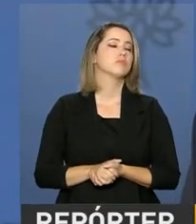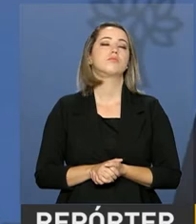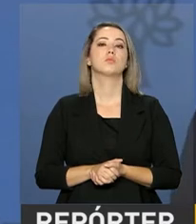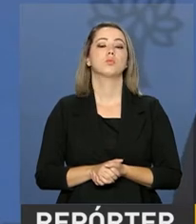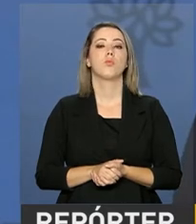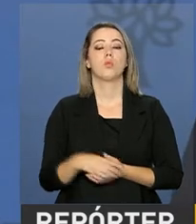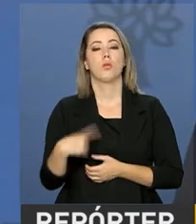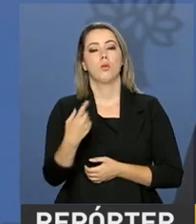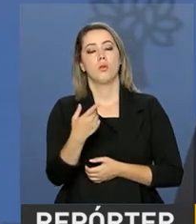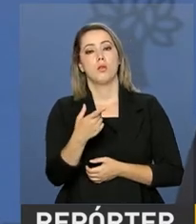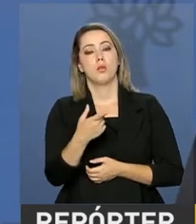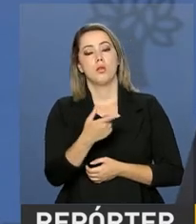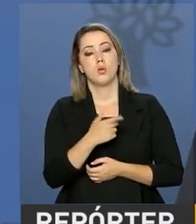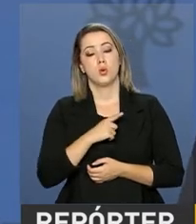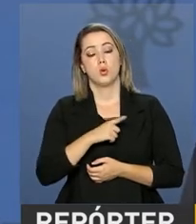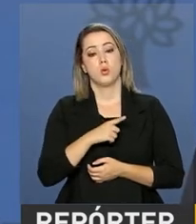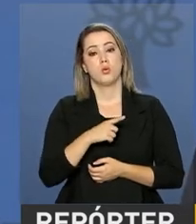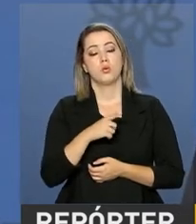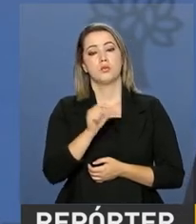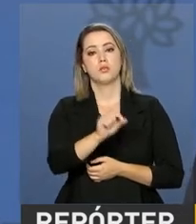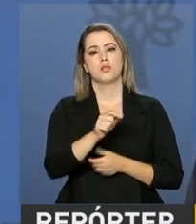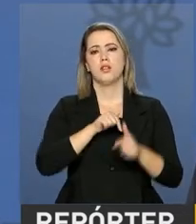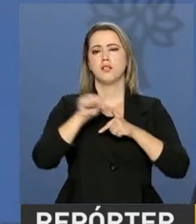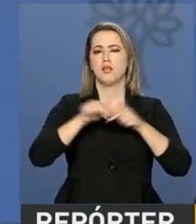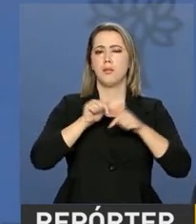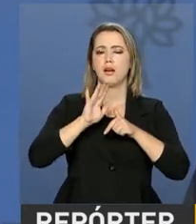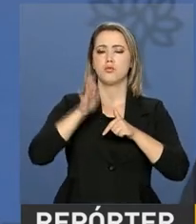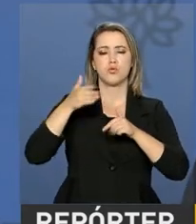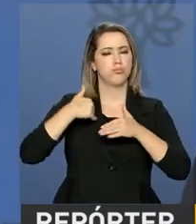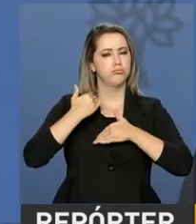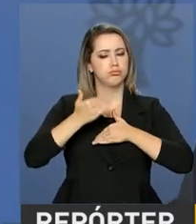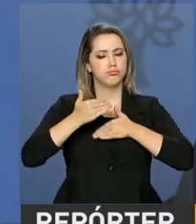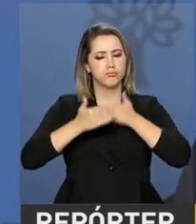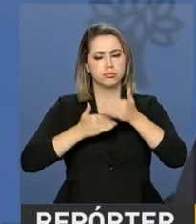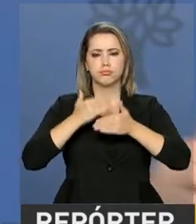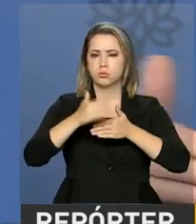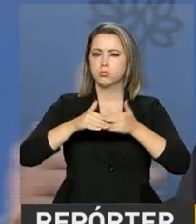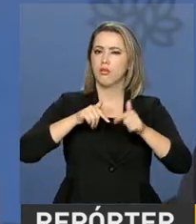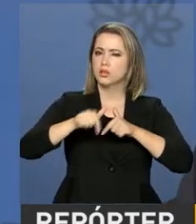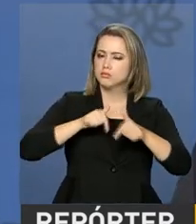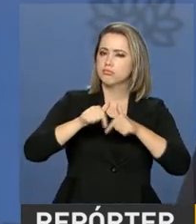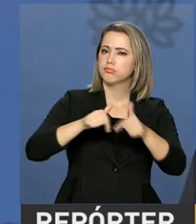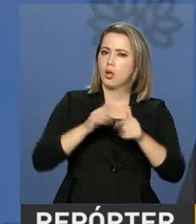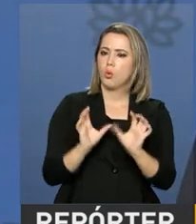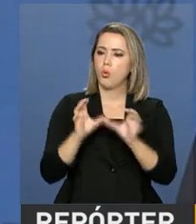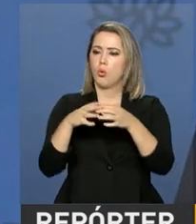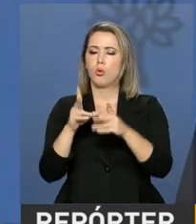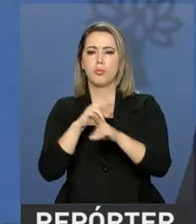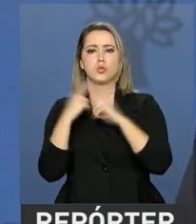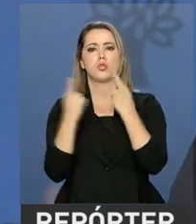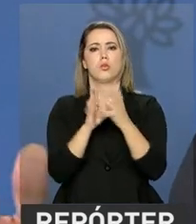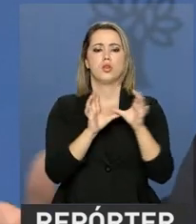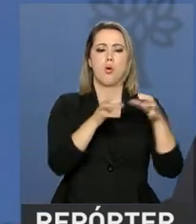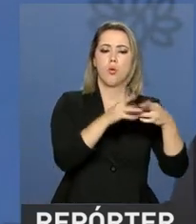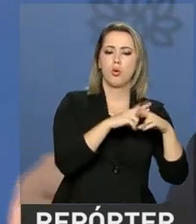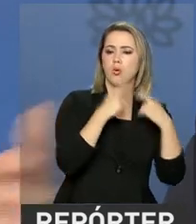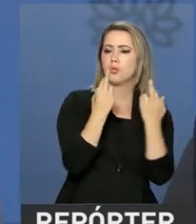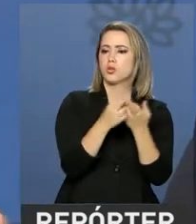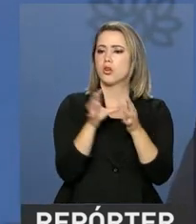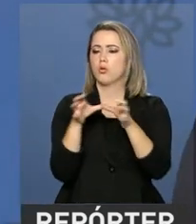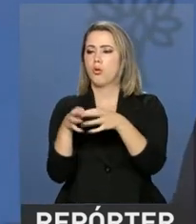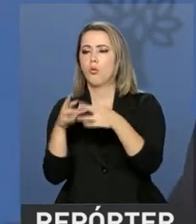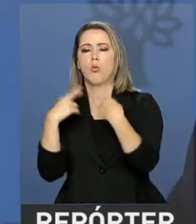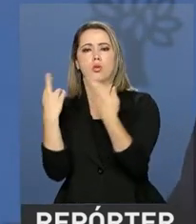intensamente durante já vários meses. Reuniões, fizemos reuniões com grupos de parlamentares, 50, 60,